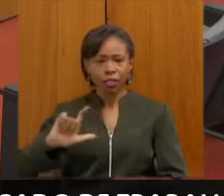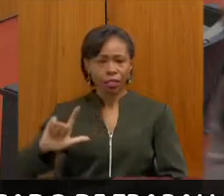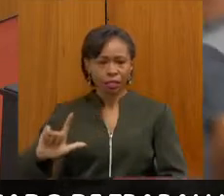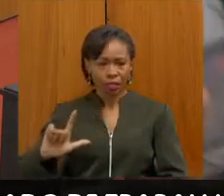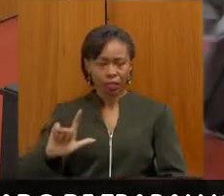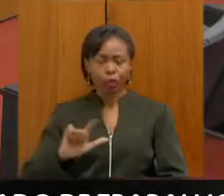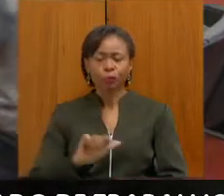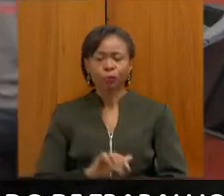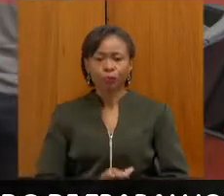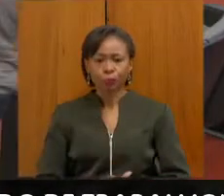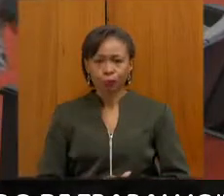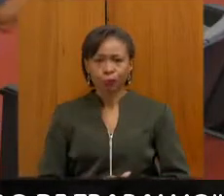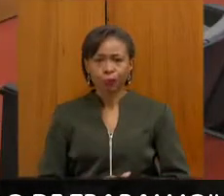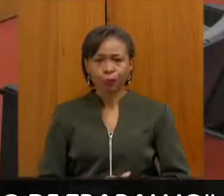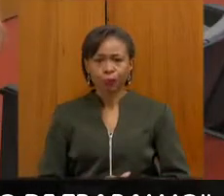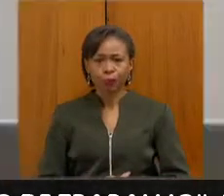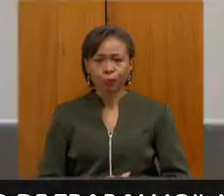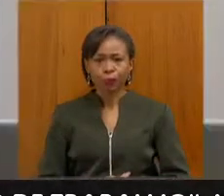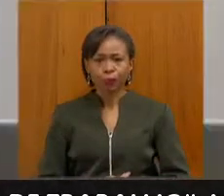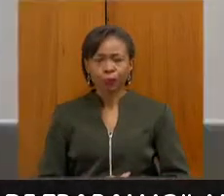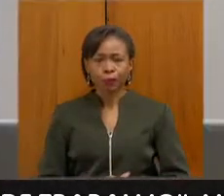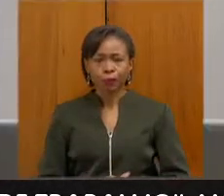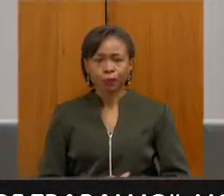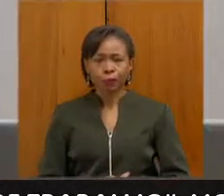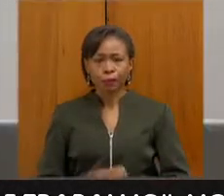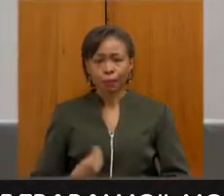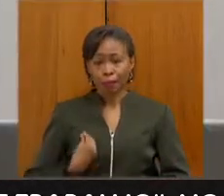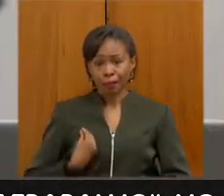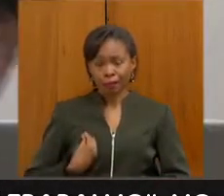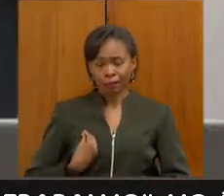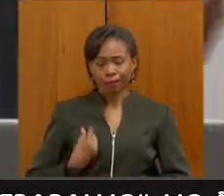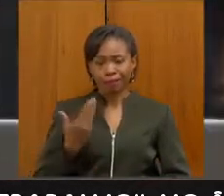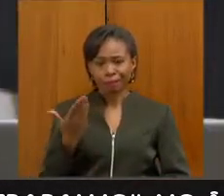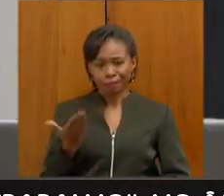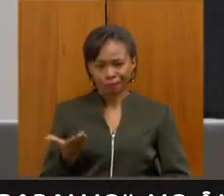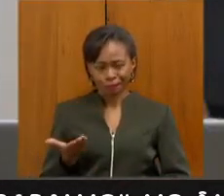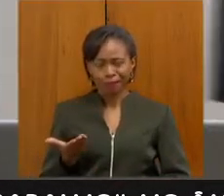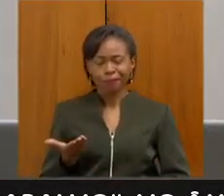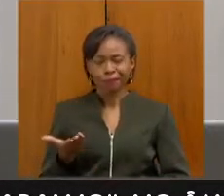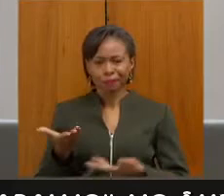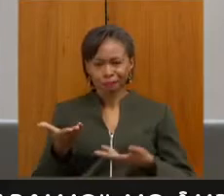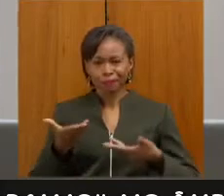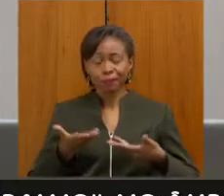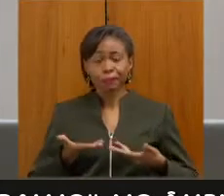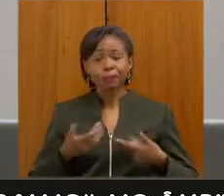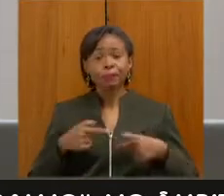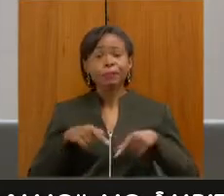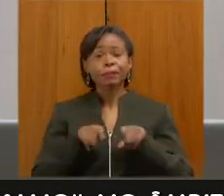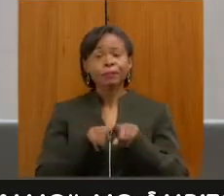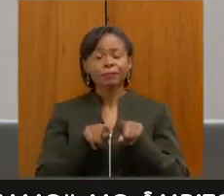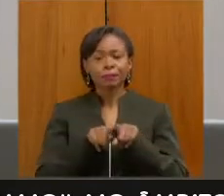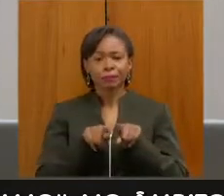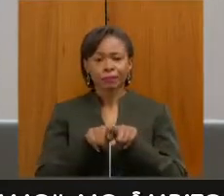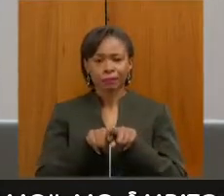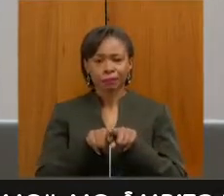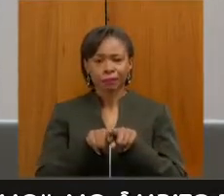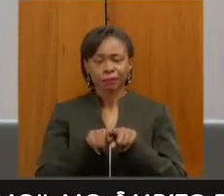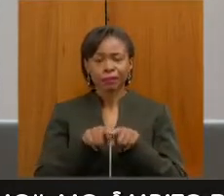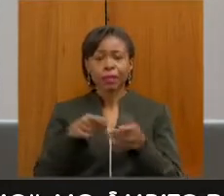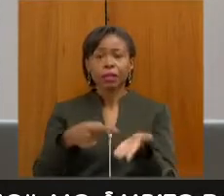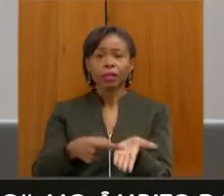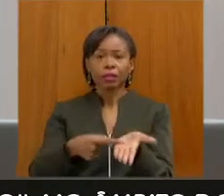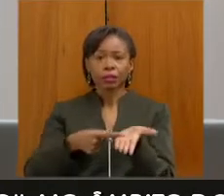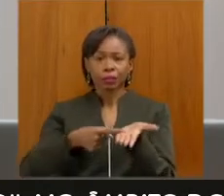de Trabalho e Emprego da CEDES, aqui presente o nosso subsecretário, Rafael. Quero também convidar